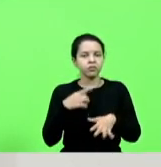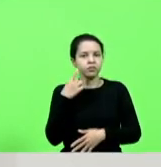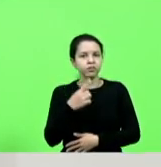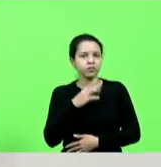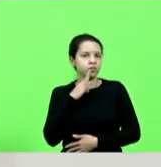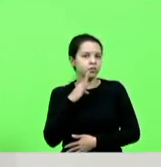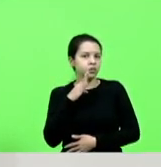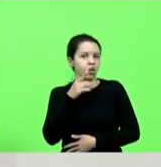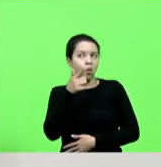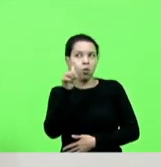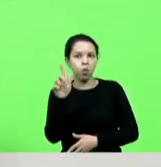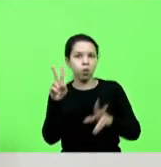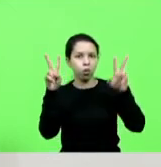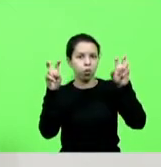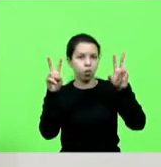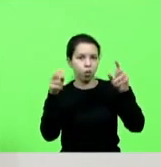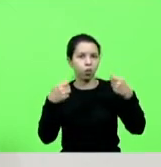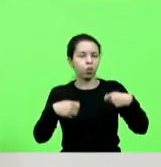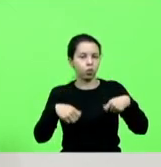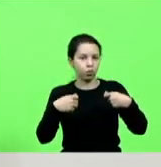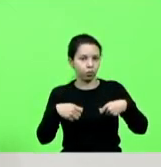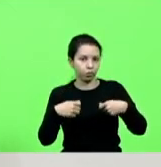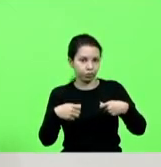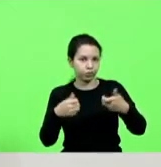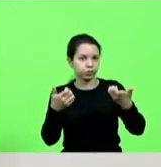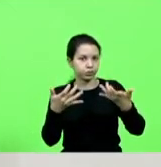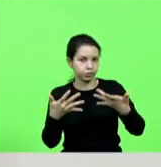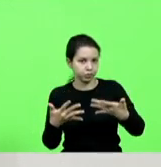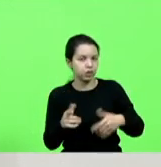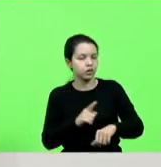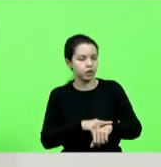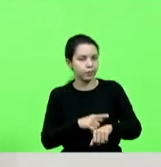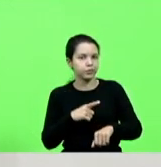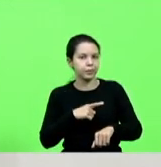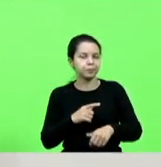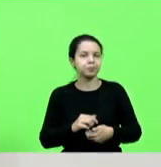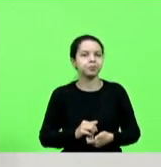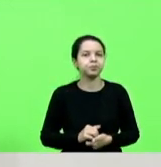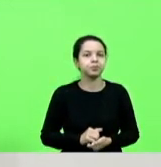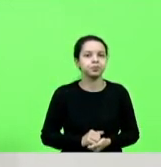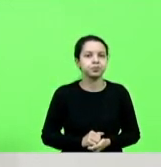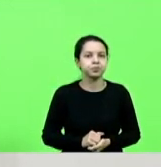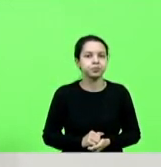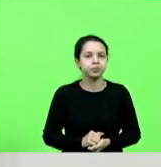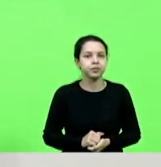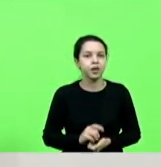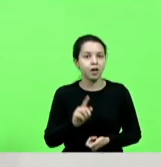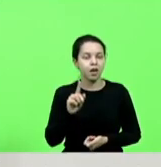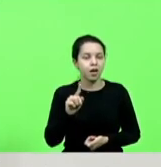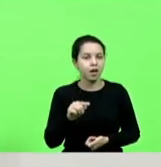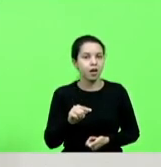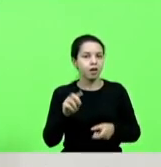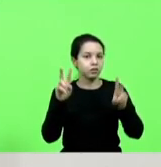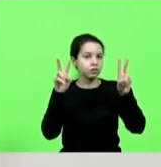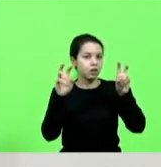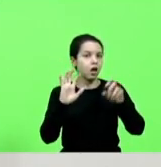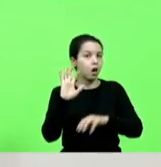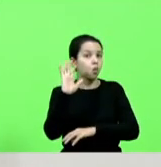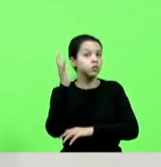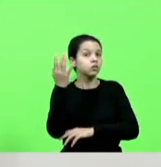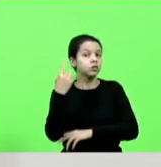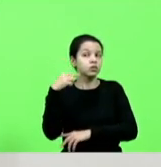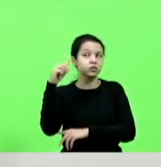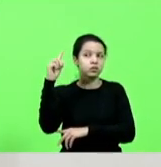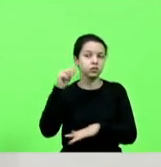um outro assunto aqui na tribuna já que eu tenho tempo que é a questão que aconteceu na semana passada no dia